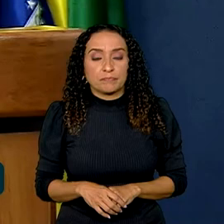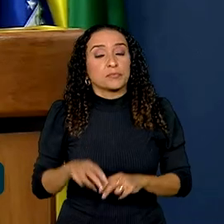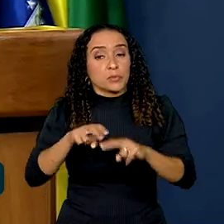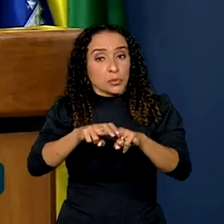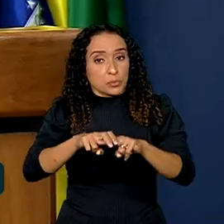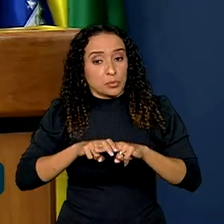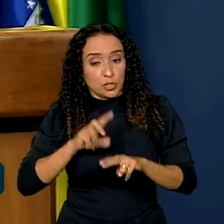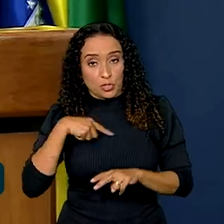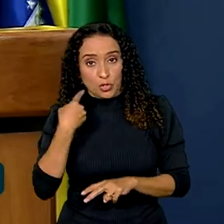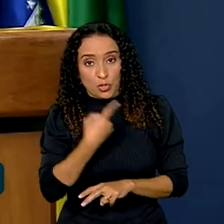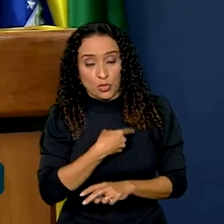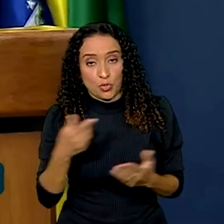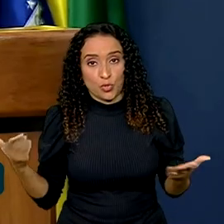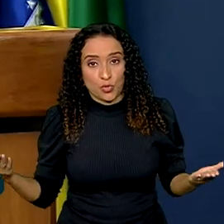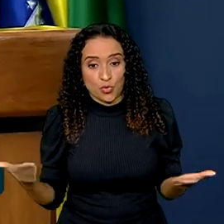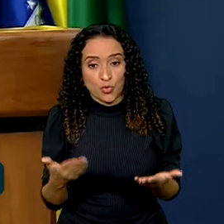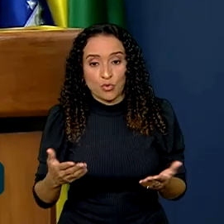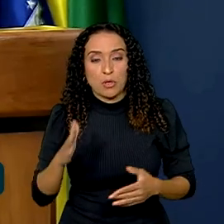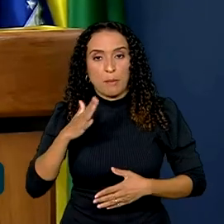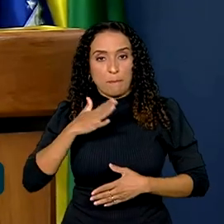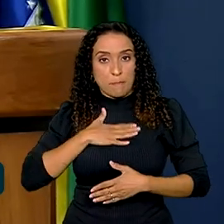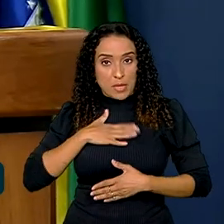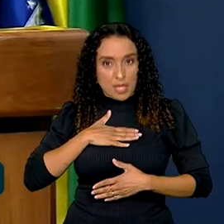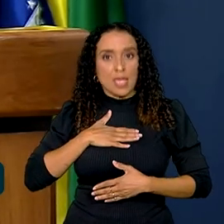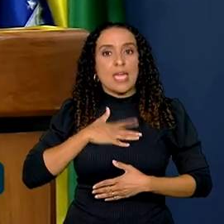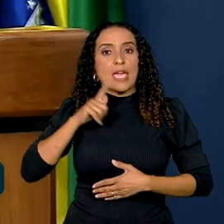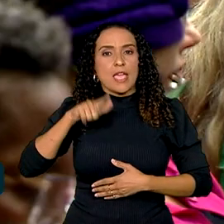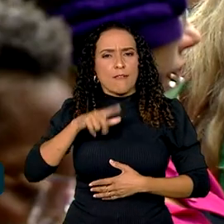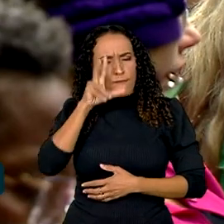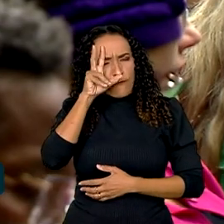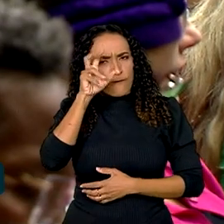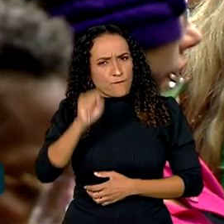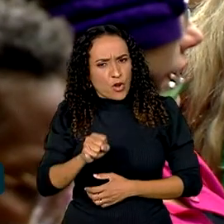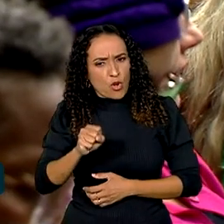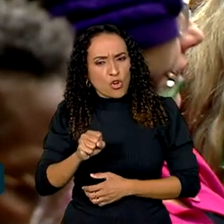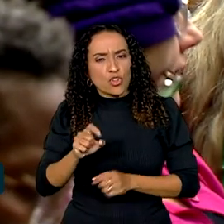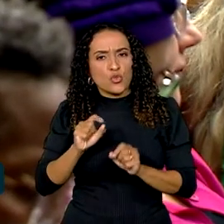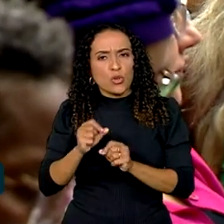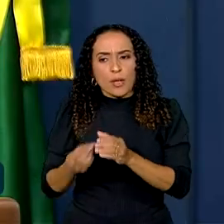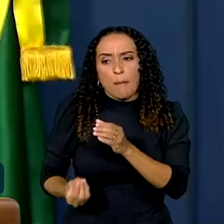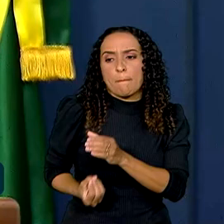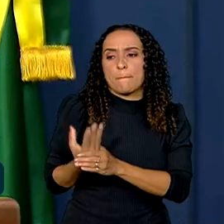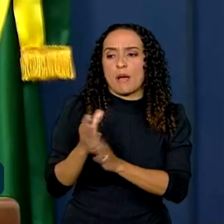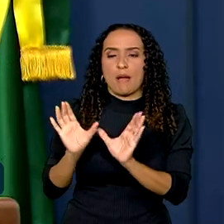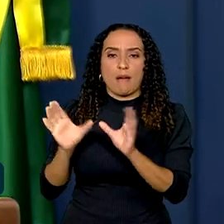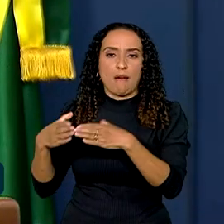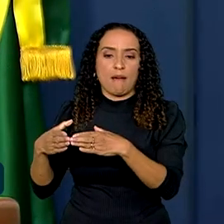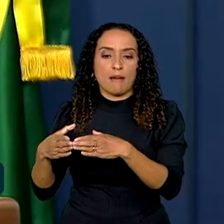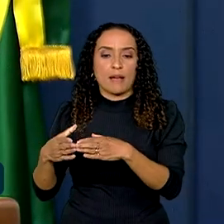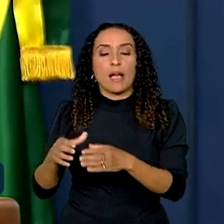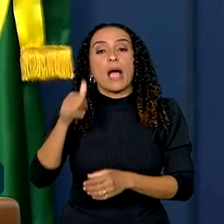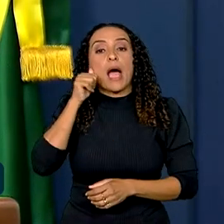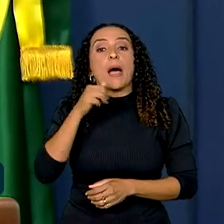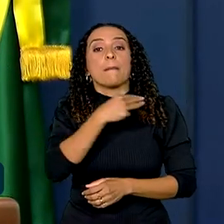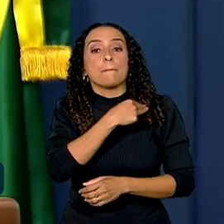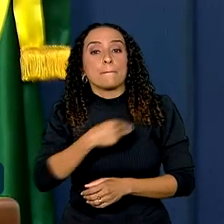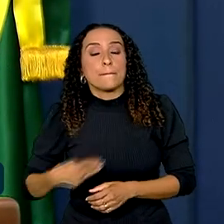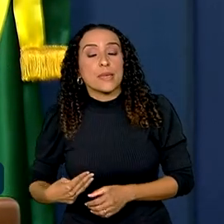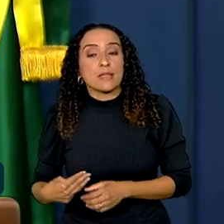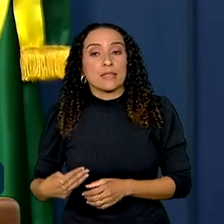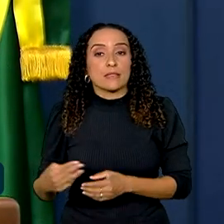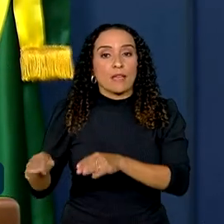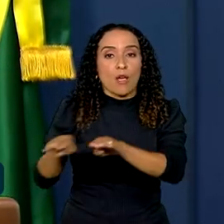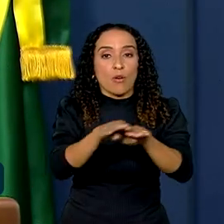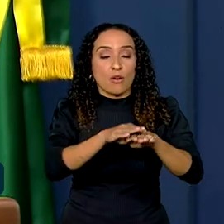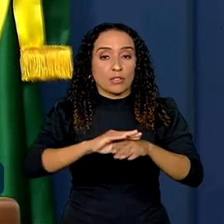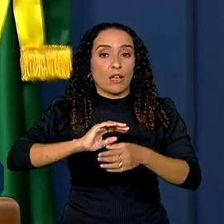isso que, para nós hoje, para mim, pelo menos, é muito forte a instalação desses fóruns. A ministra da Igualdade Racial